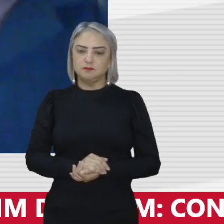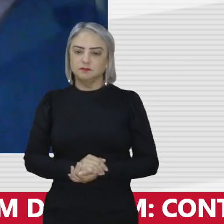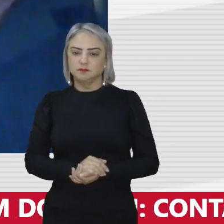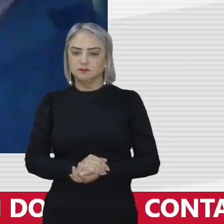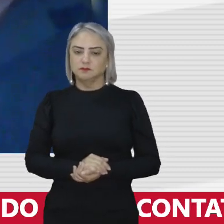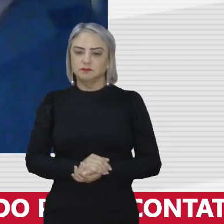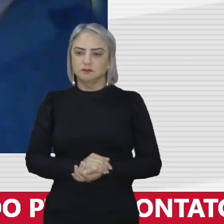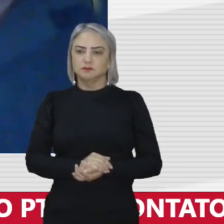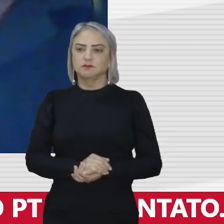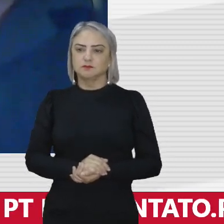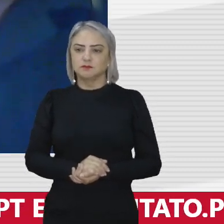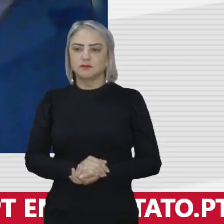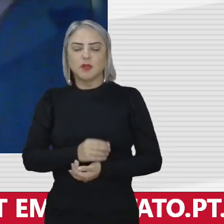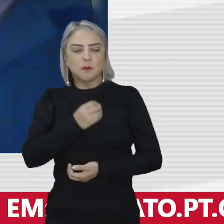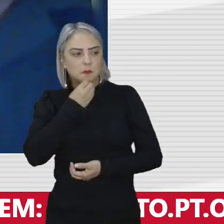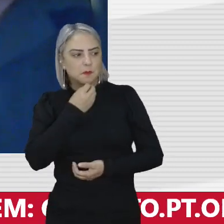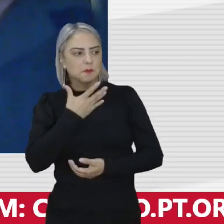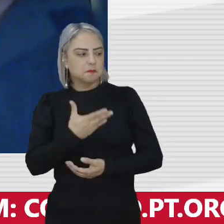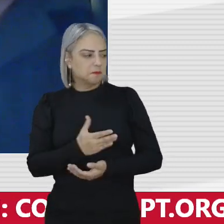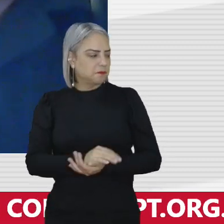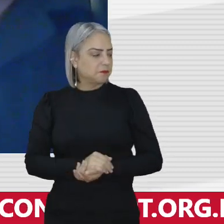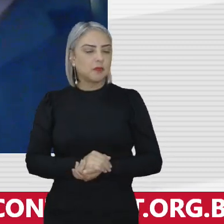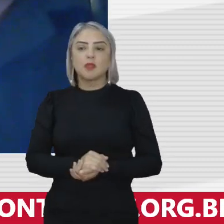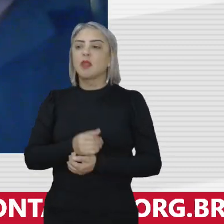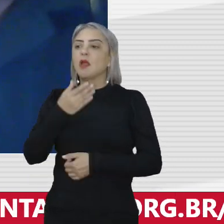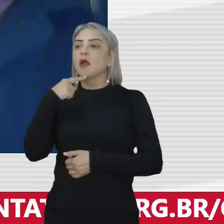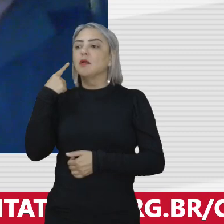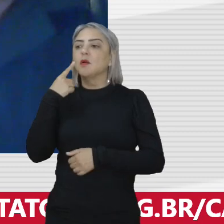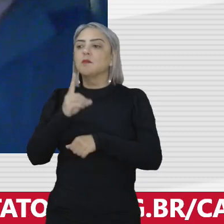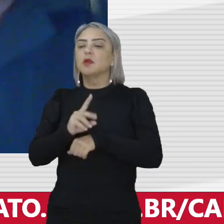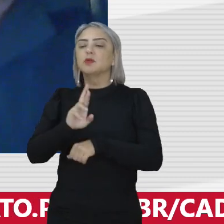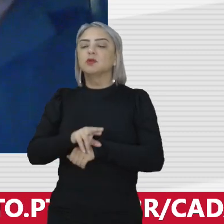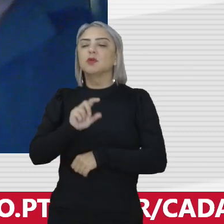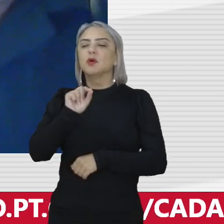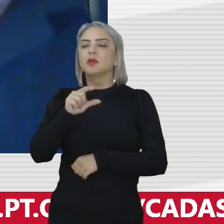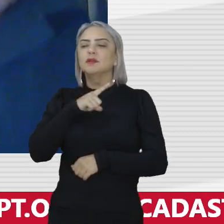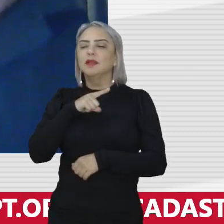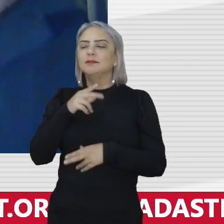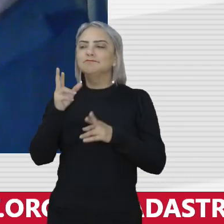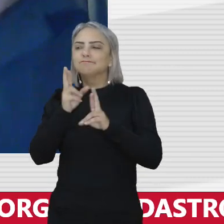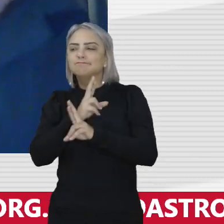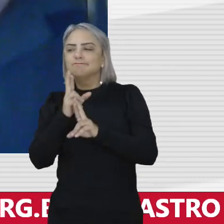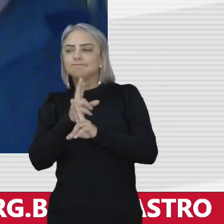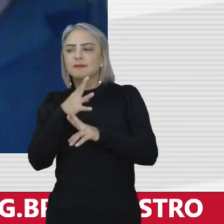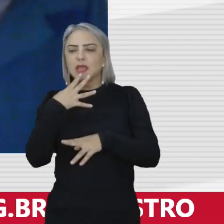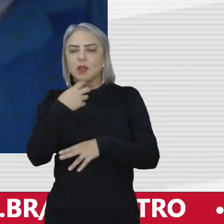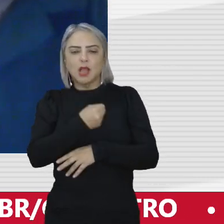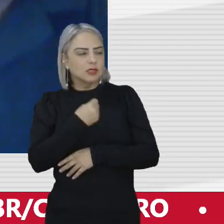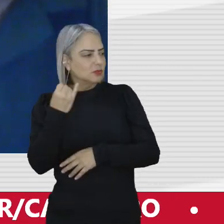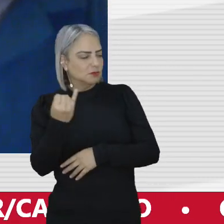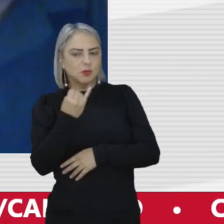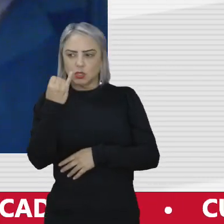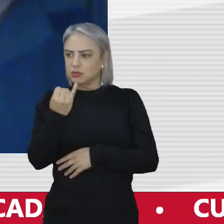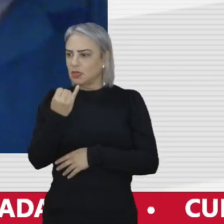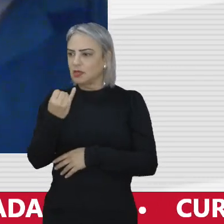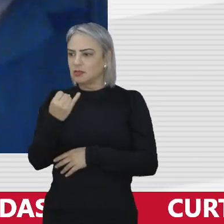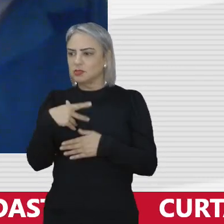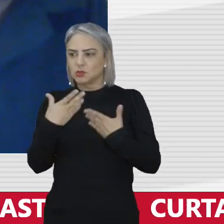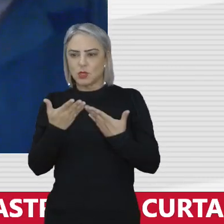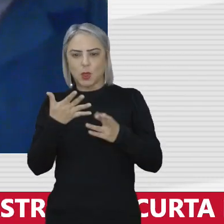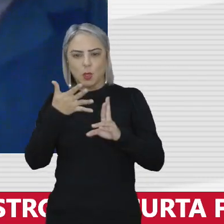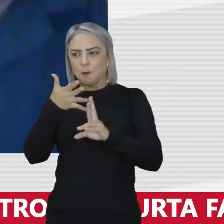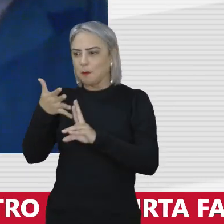muito bem doutor tem um caso que tem a ver com isso que eu acho muito importante embora não seja